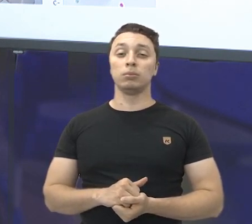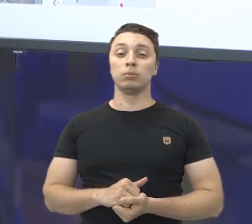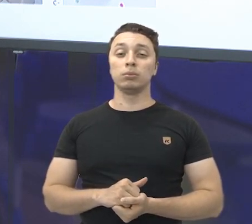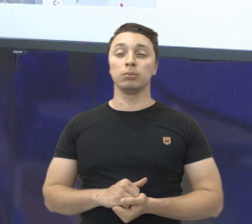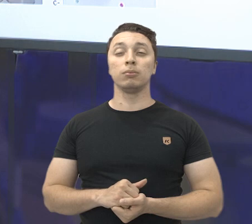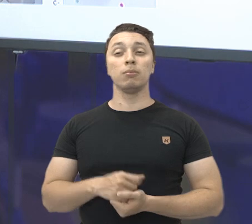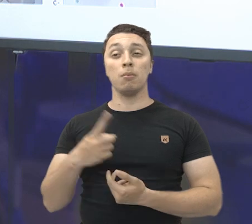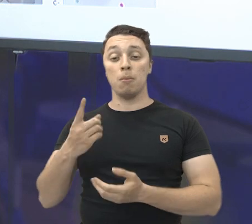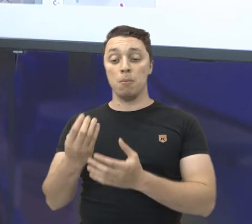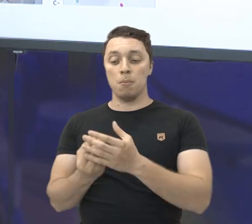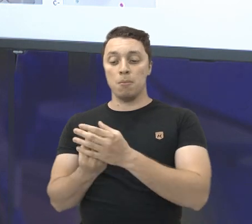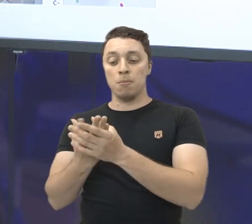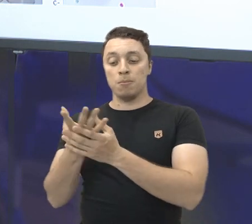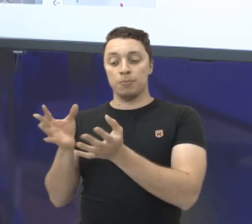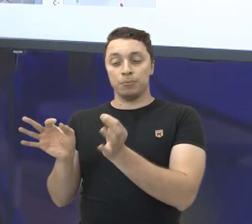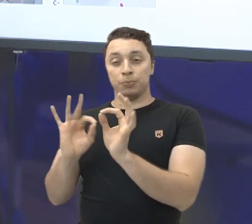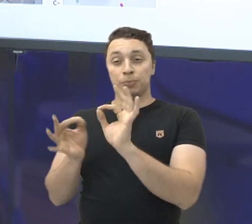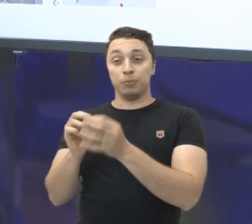vai montando.